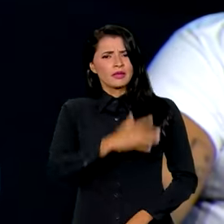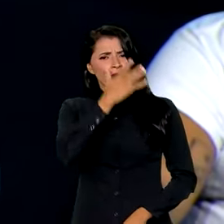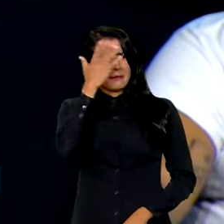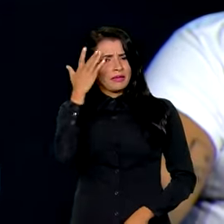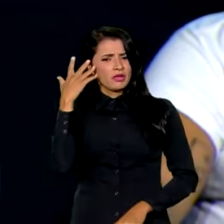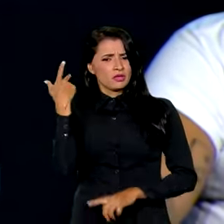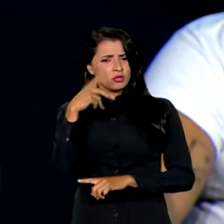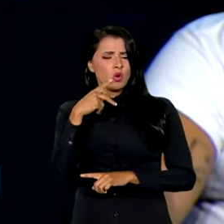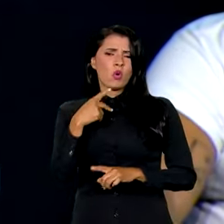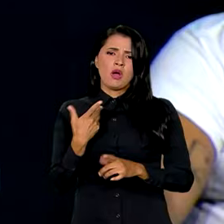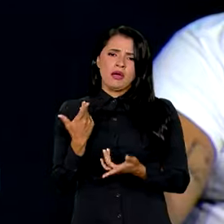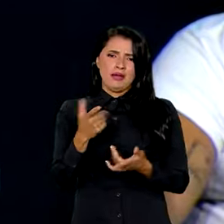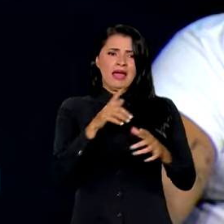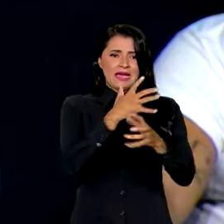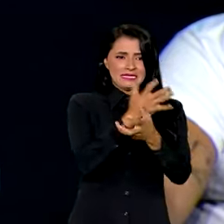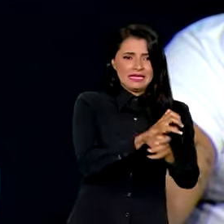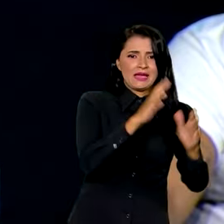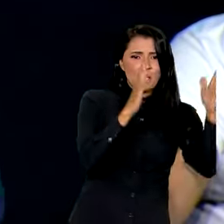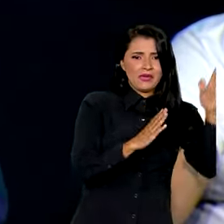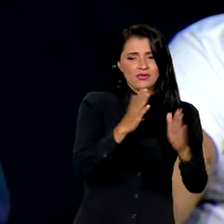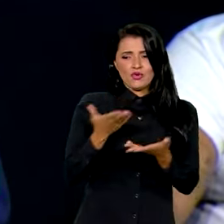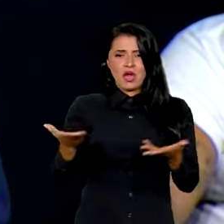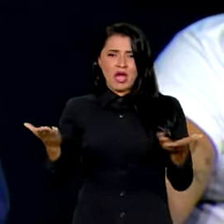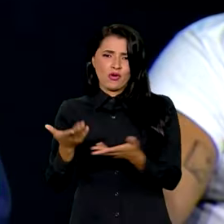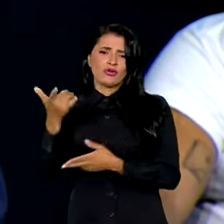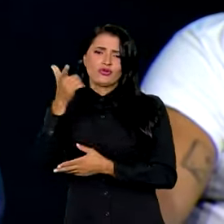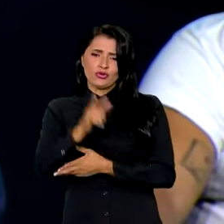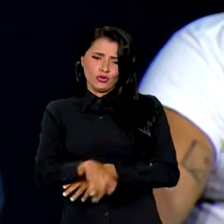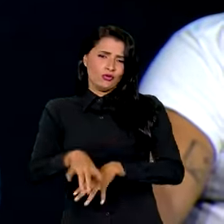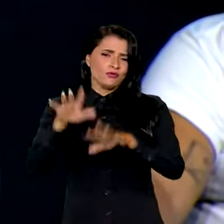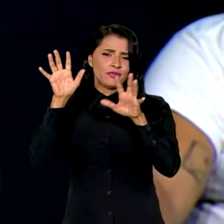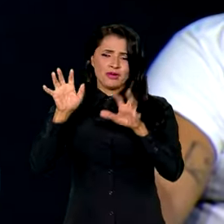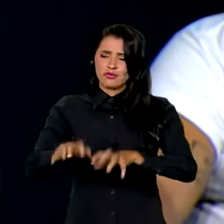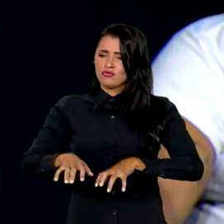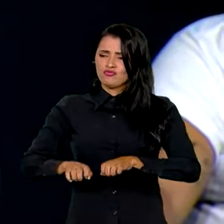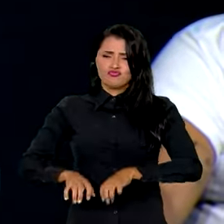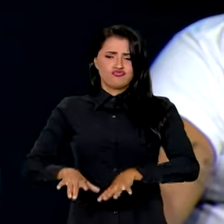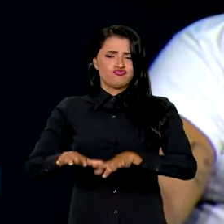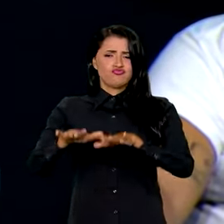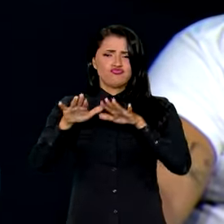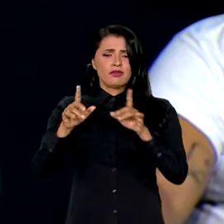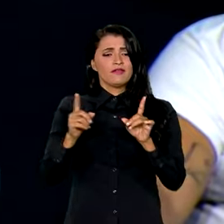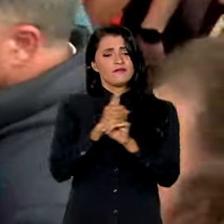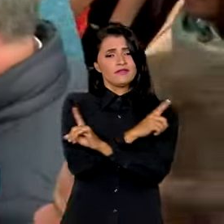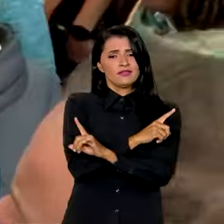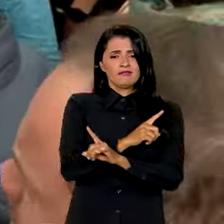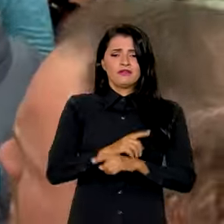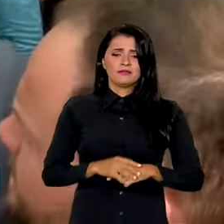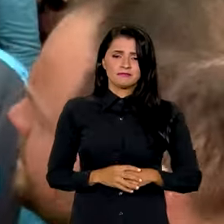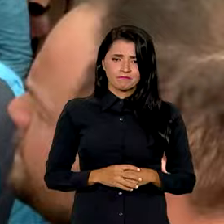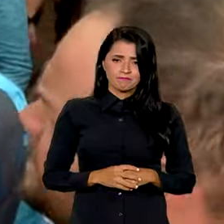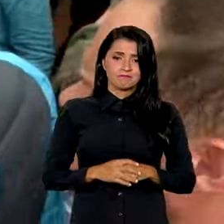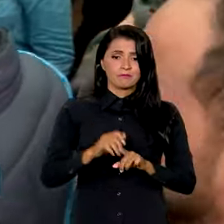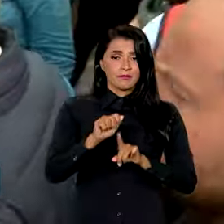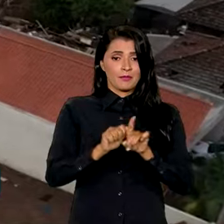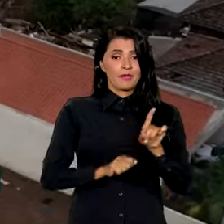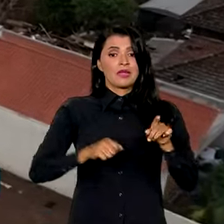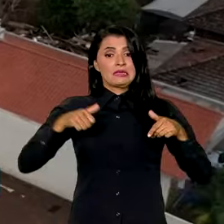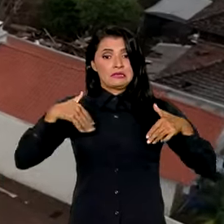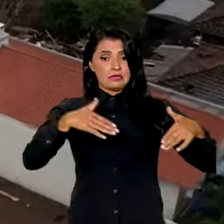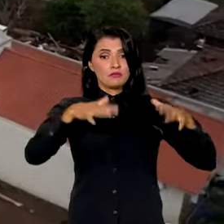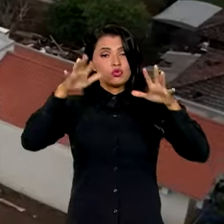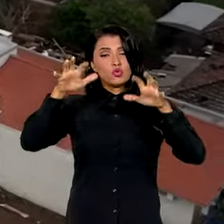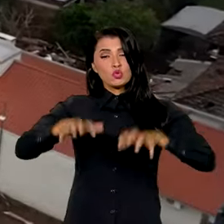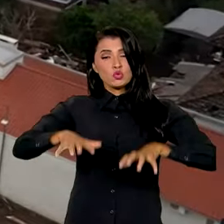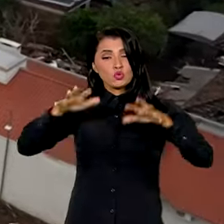escapou da seca num período agora é assolado de novo pelas cheias e vice-versa. Em setembro, as chuvas